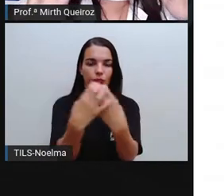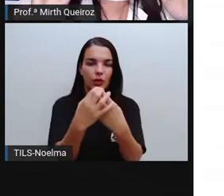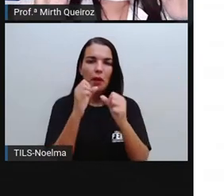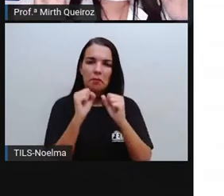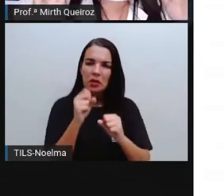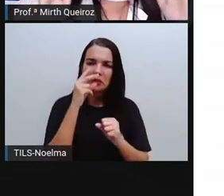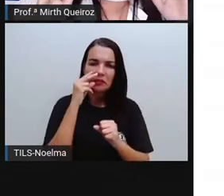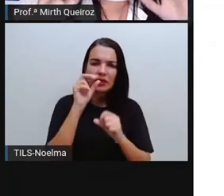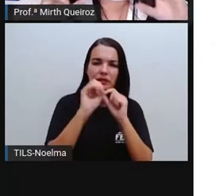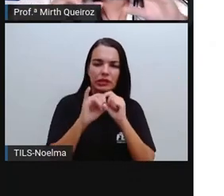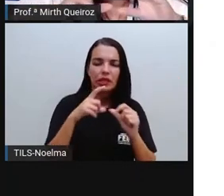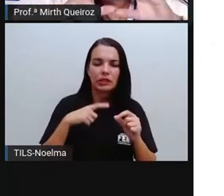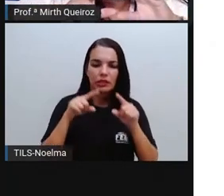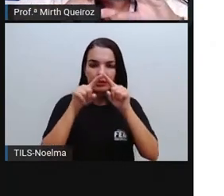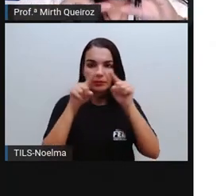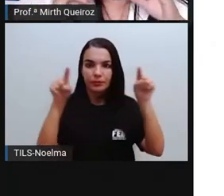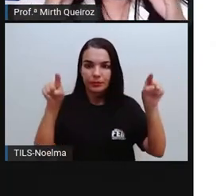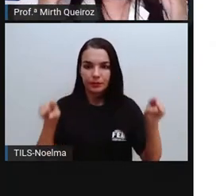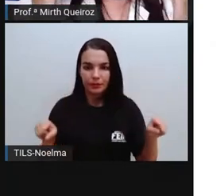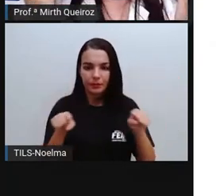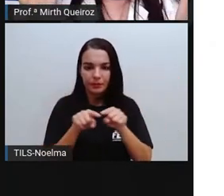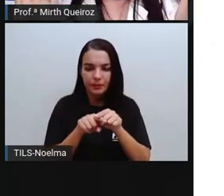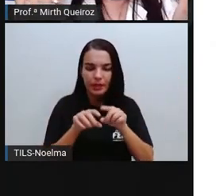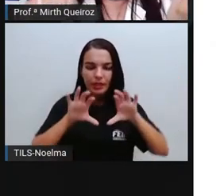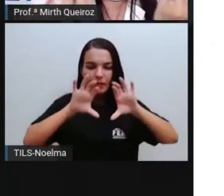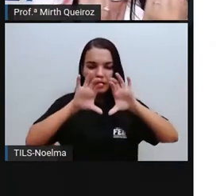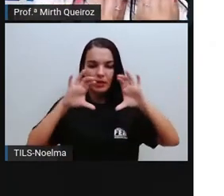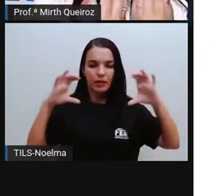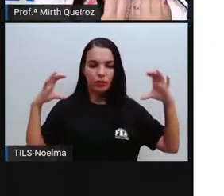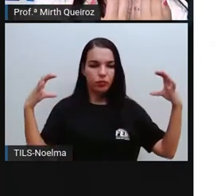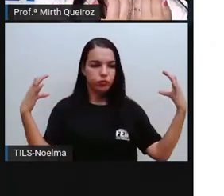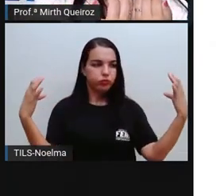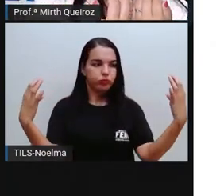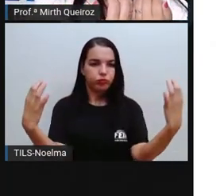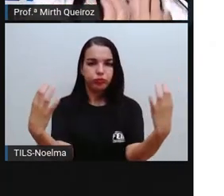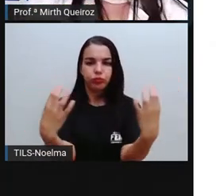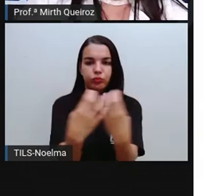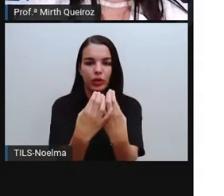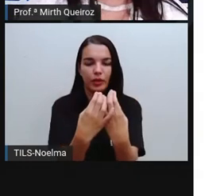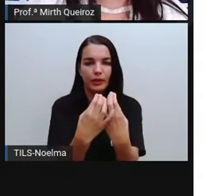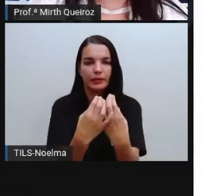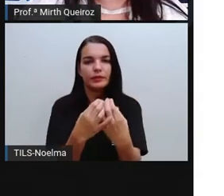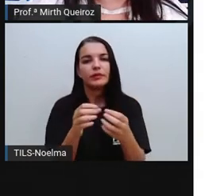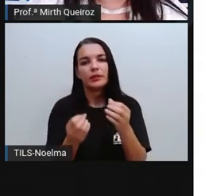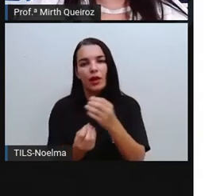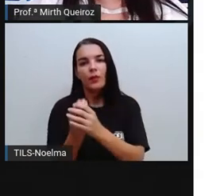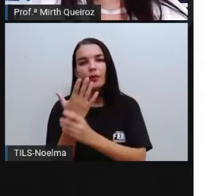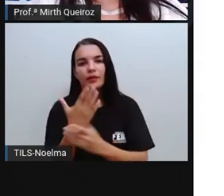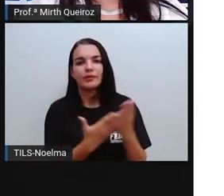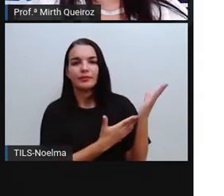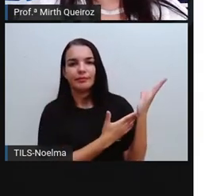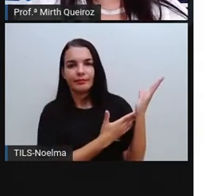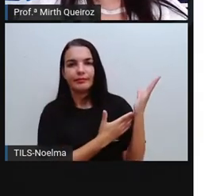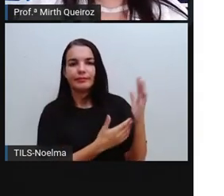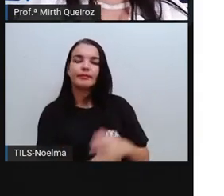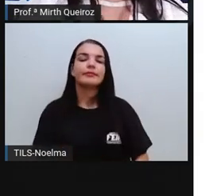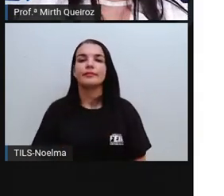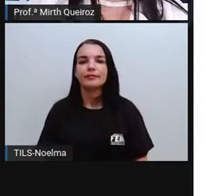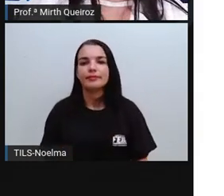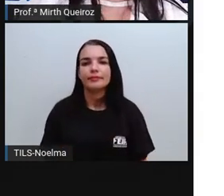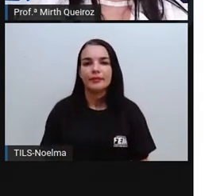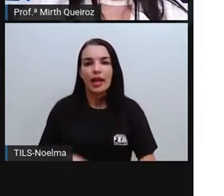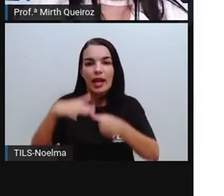uma figura ali retangular e vocês enrolarem ali, vai dar origem ao quê? Há um cilindro, né?